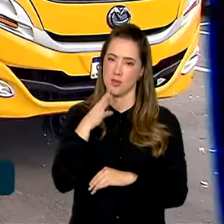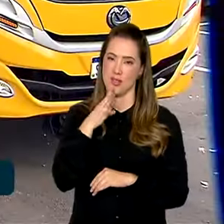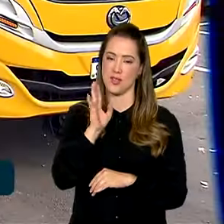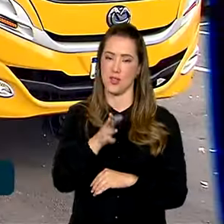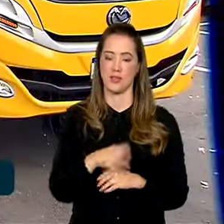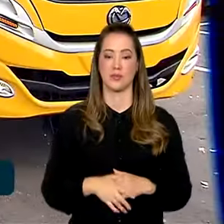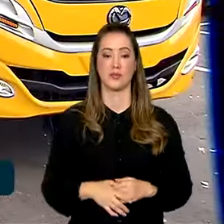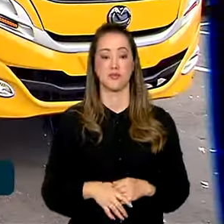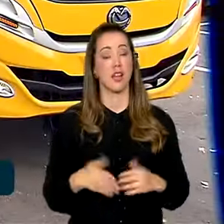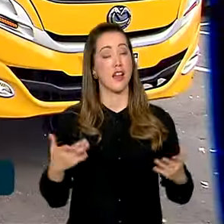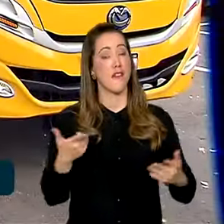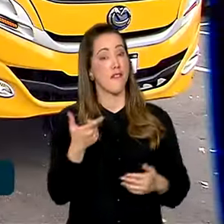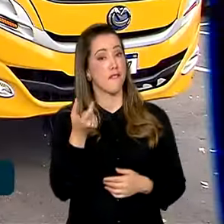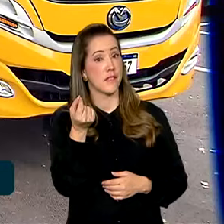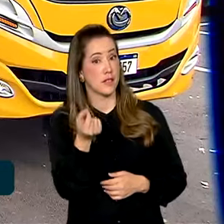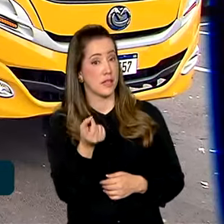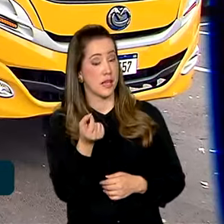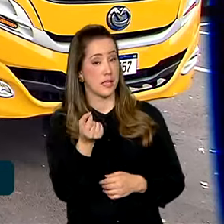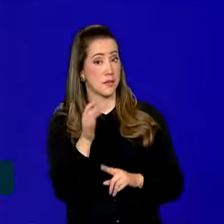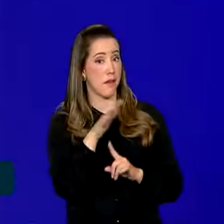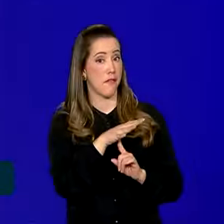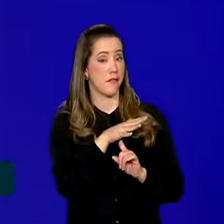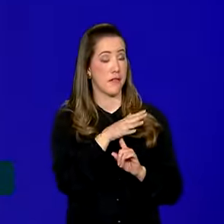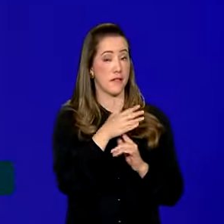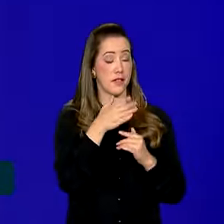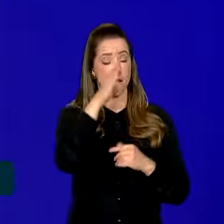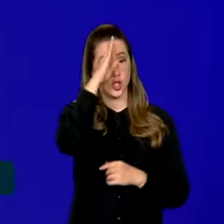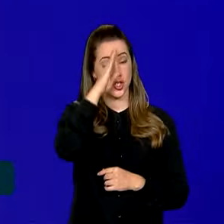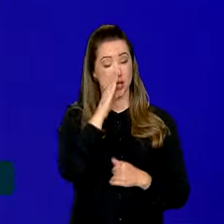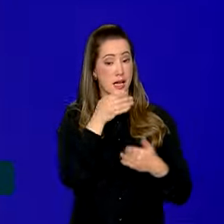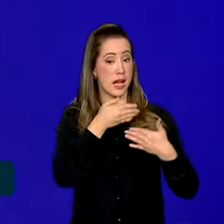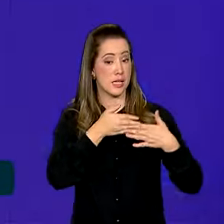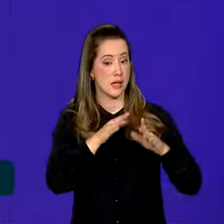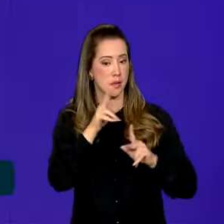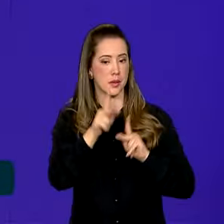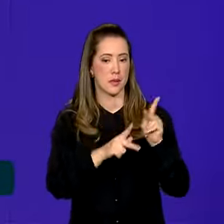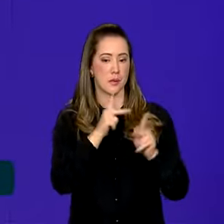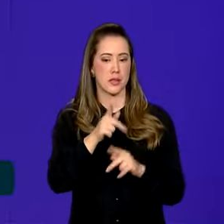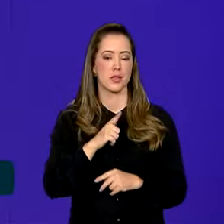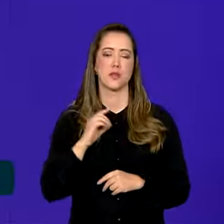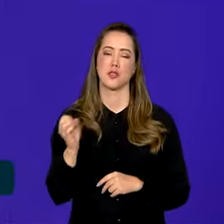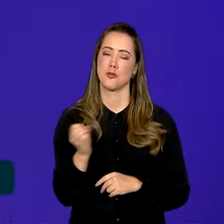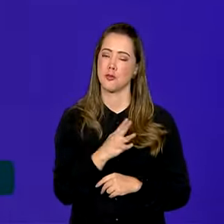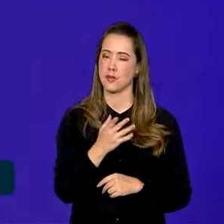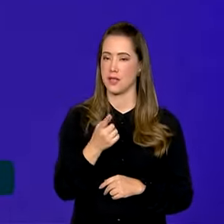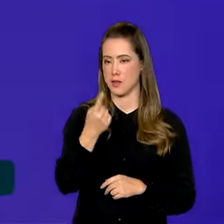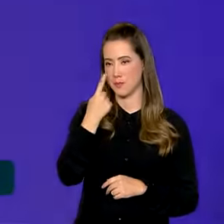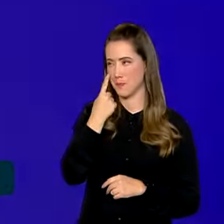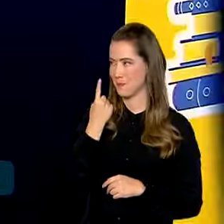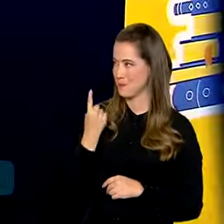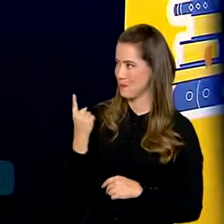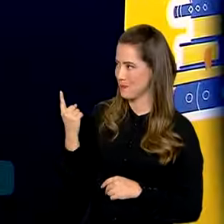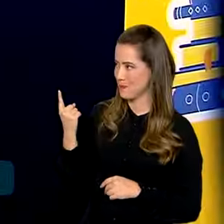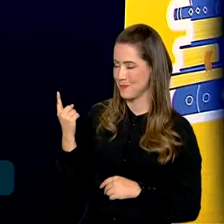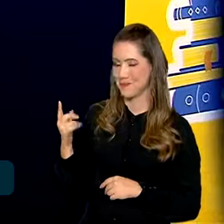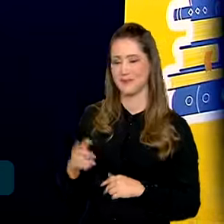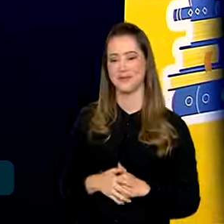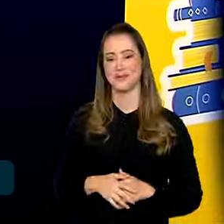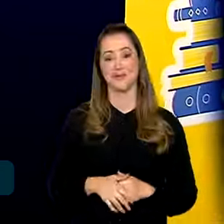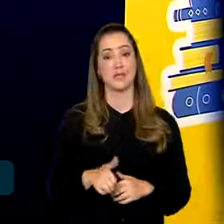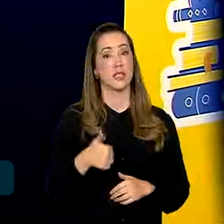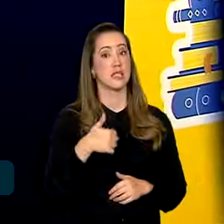graça e está aberta a toda a população. Dessa vez, traz novidades, como essa exposição dos